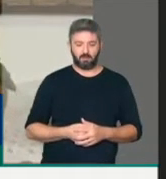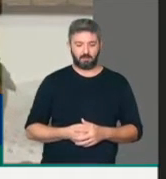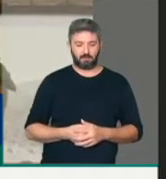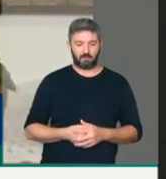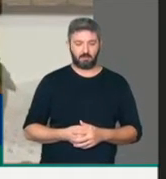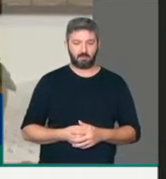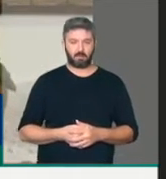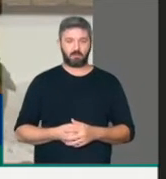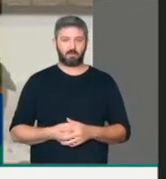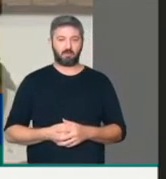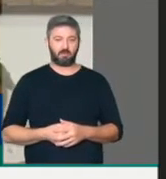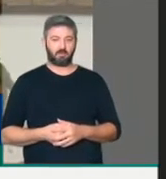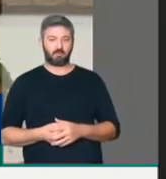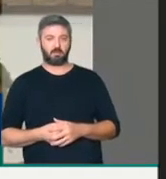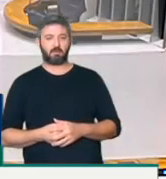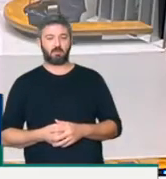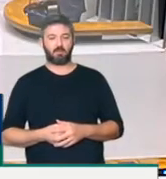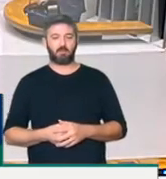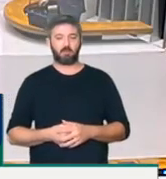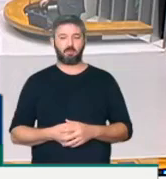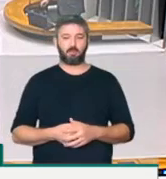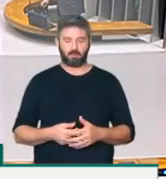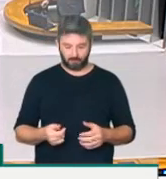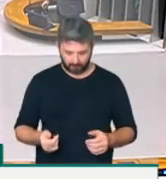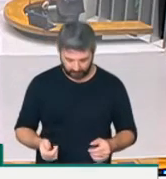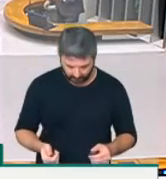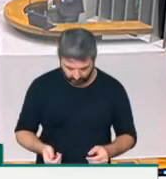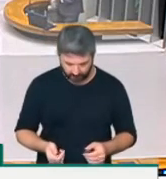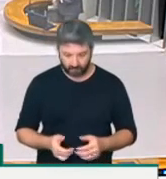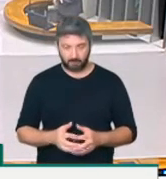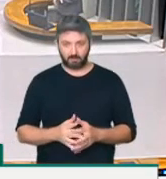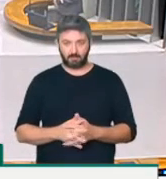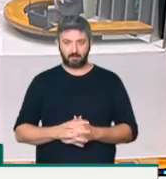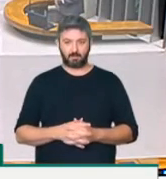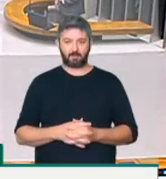Obrigado, deputado. Obrigado, deputado.